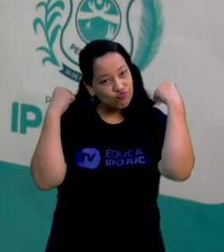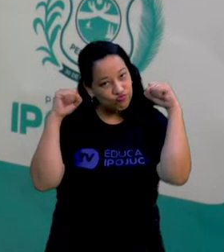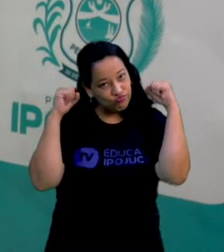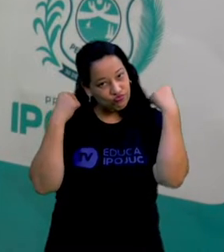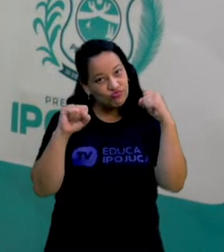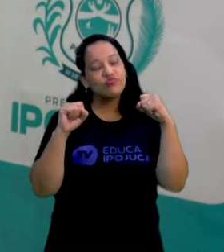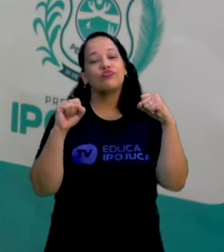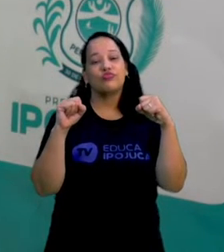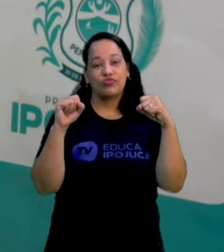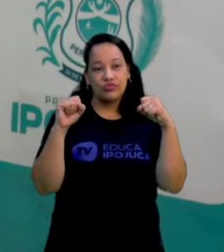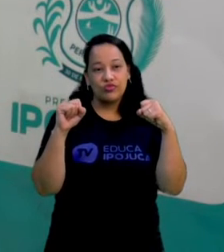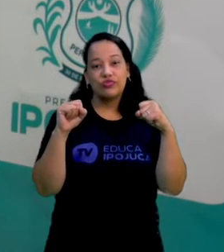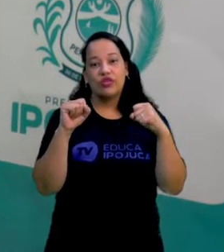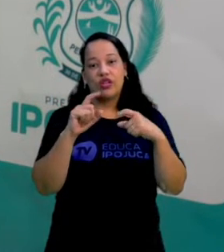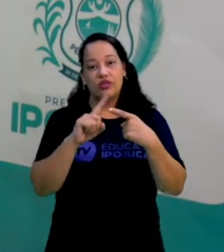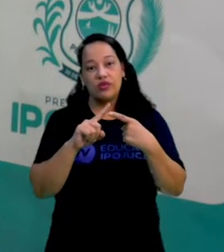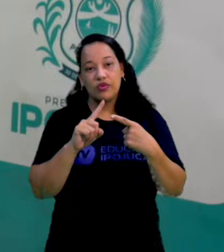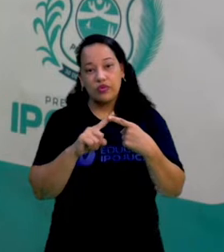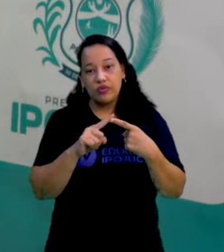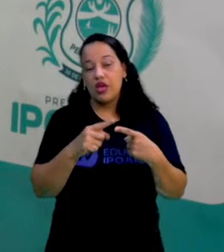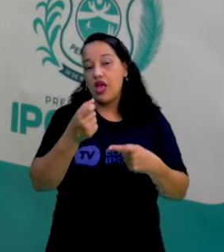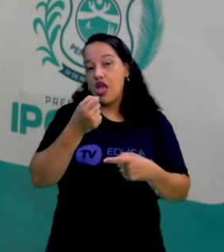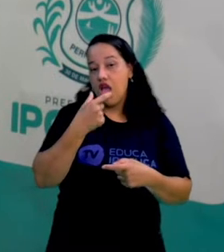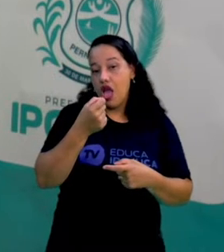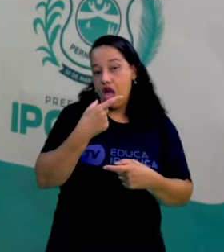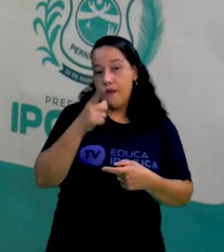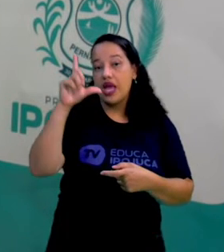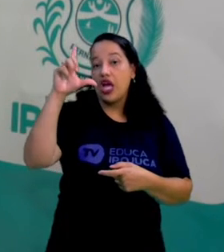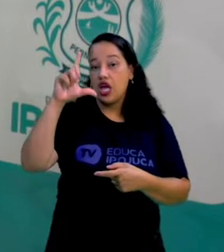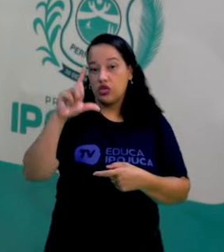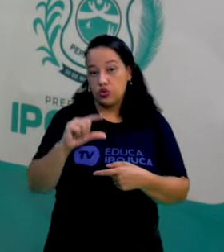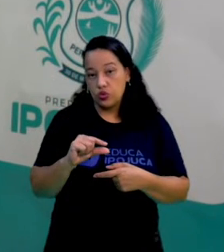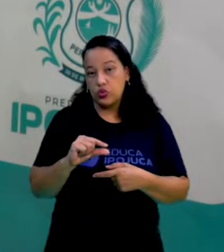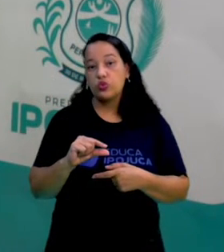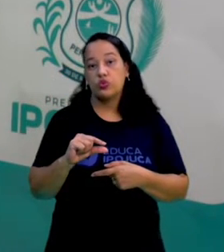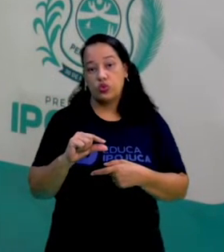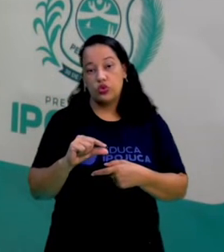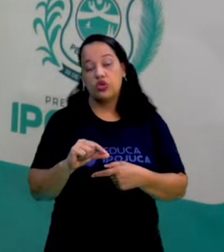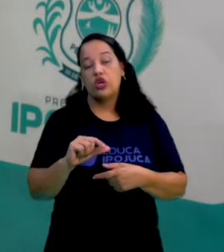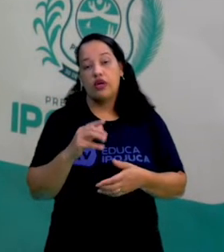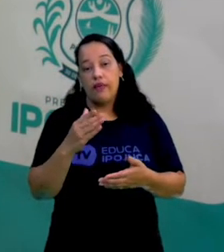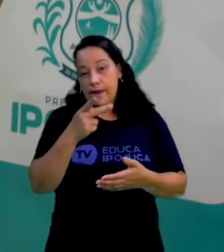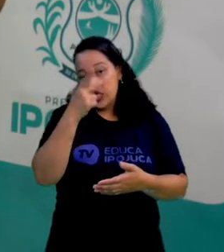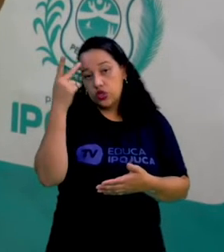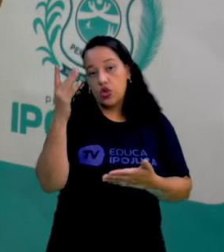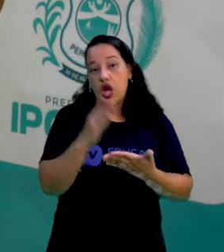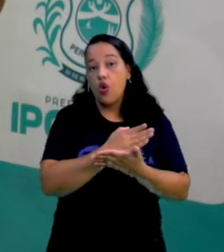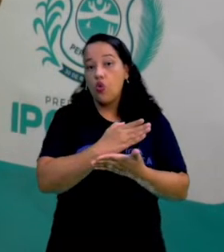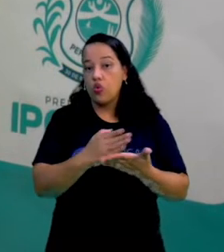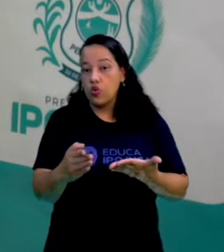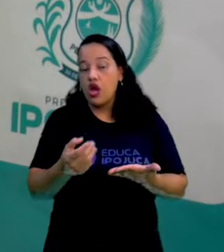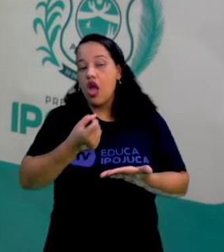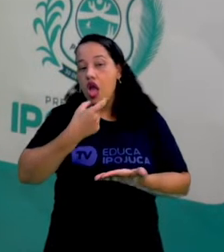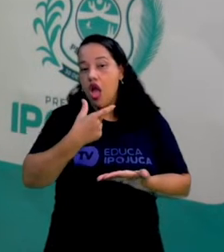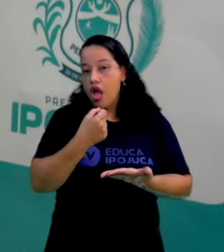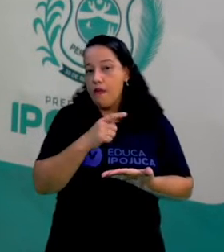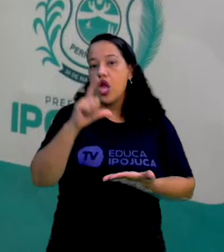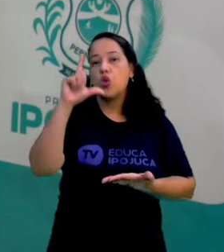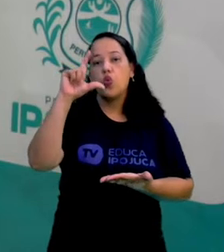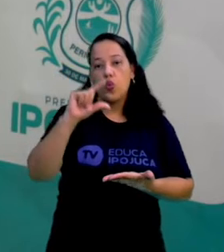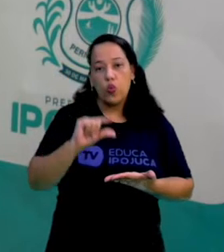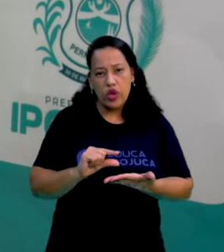redução na utilização de medicamentos. Então, em alguns casos, as pessoas utilizam poucos medicamentos